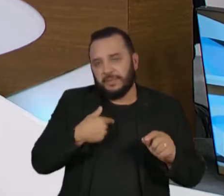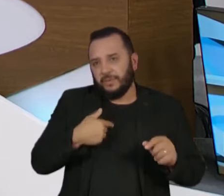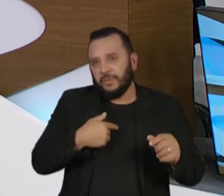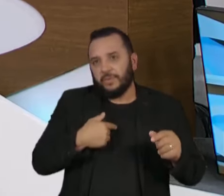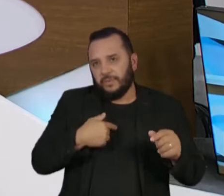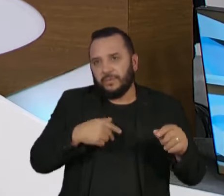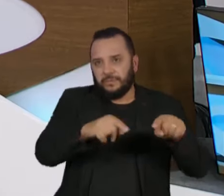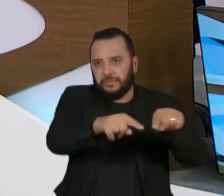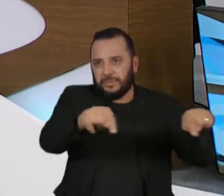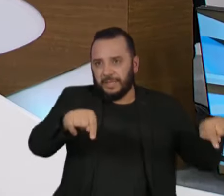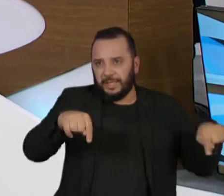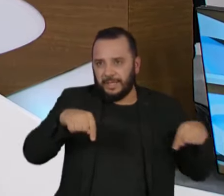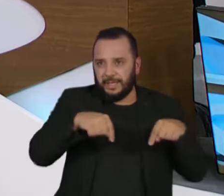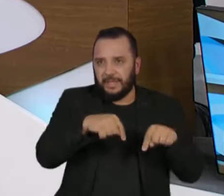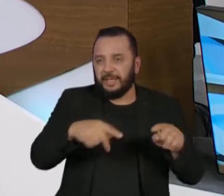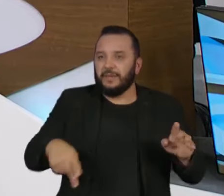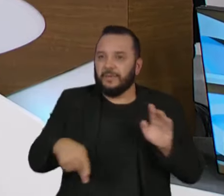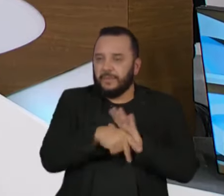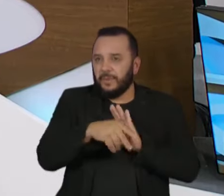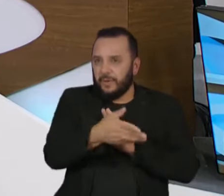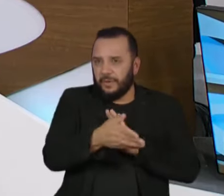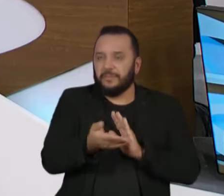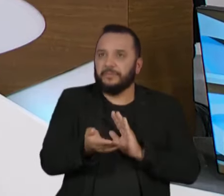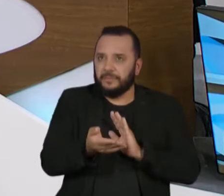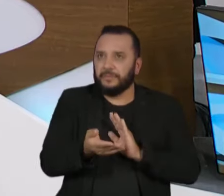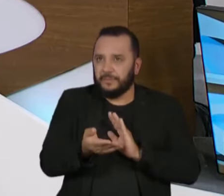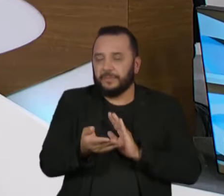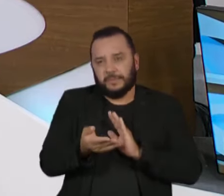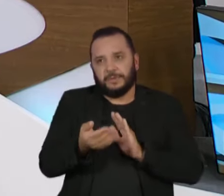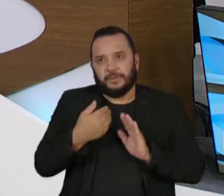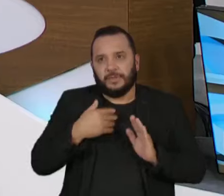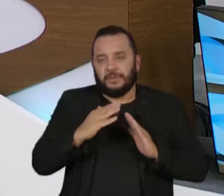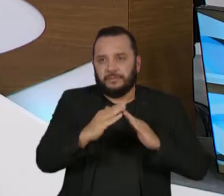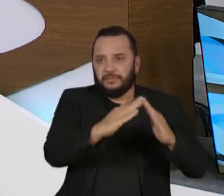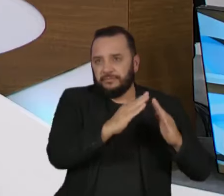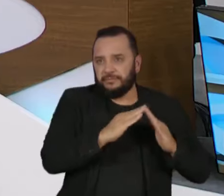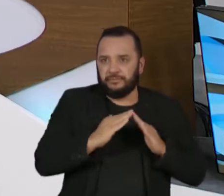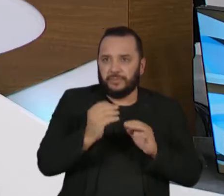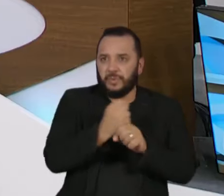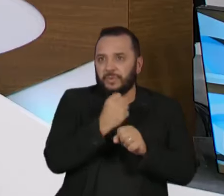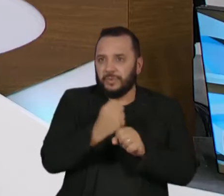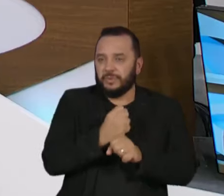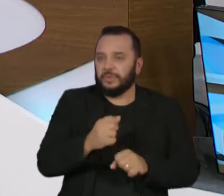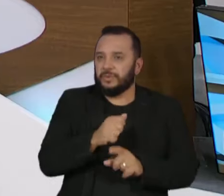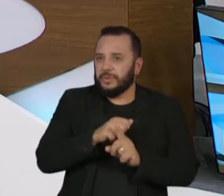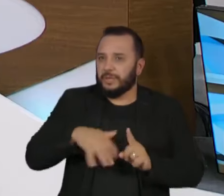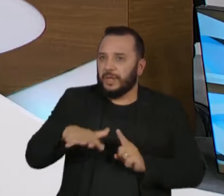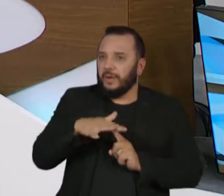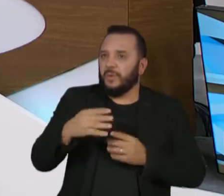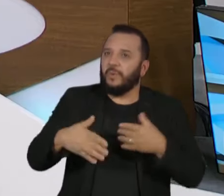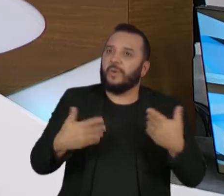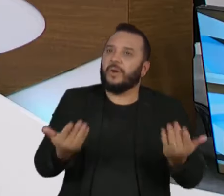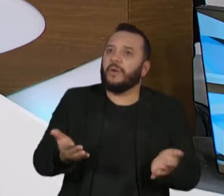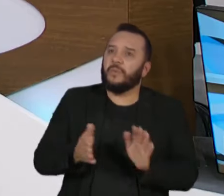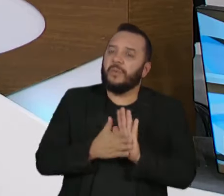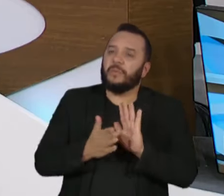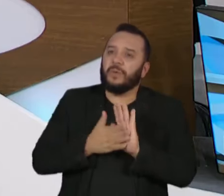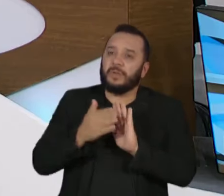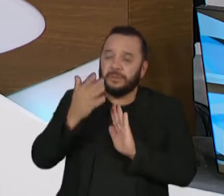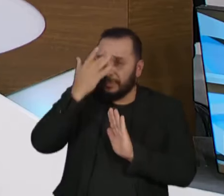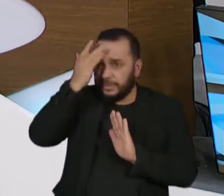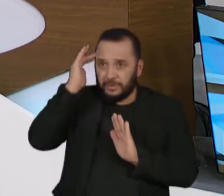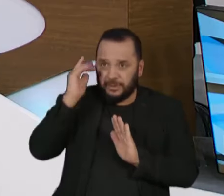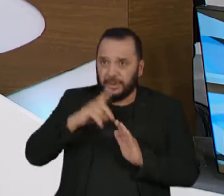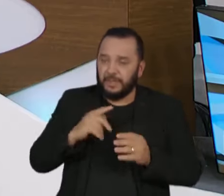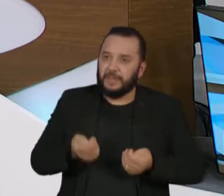certa forma, terrenos ali que já estão destinados para empreendimentos privados para virar moradia social, qual que é a proposta? E como fazer com que as pessoas que estão